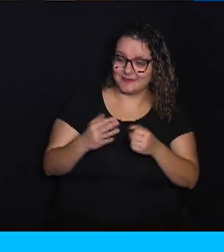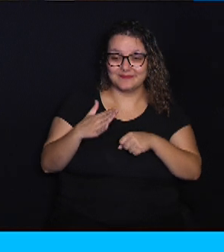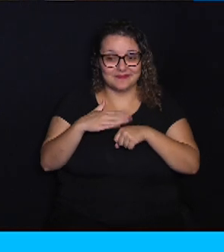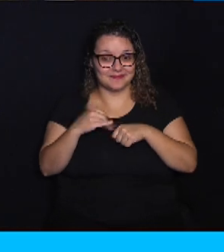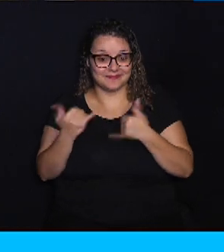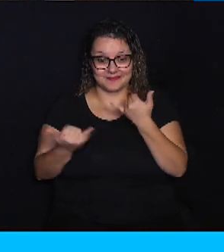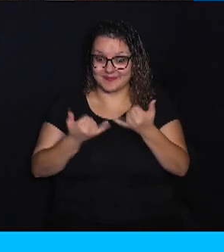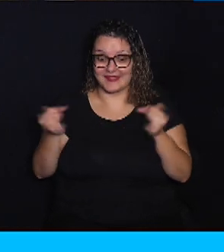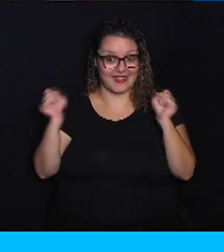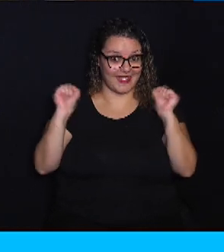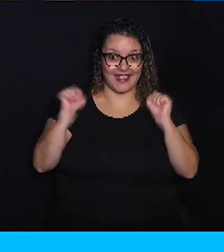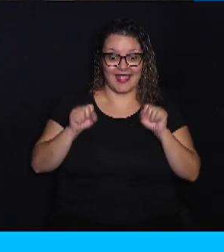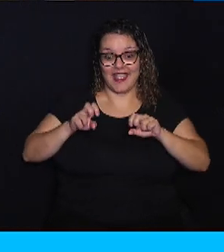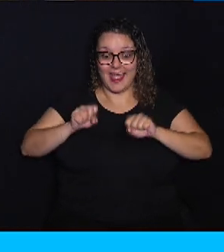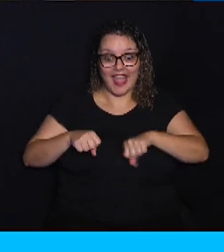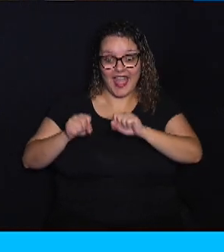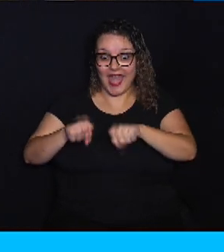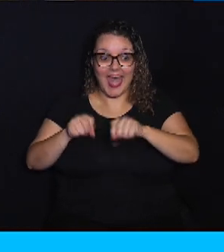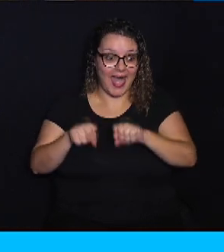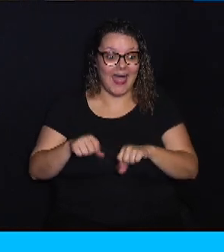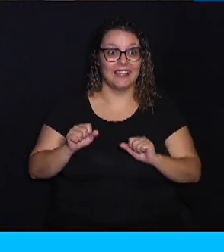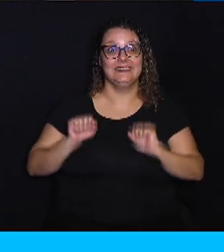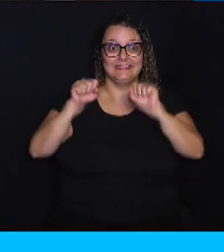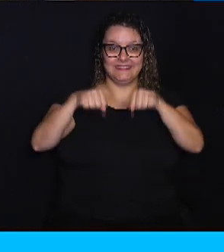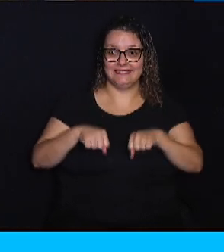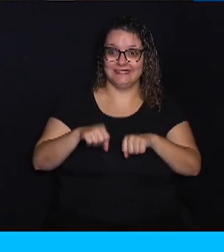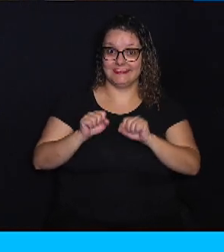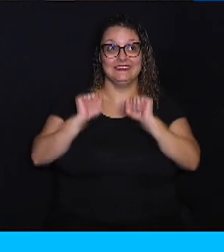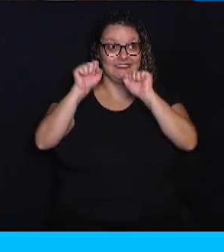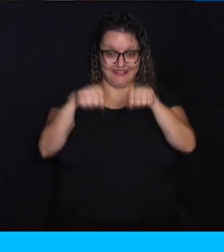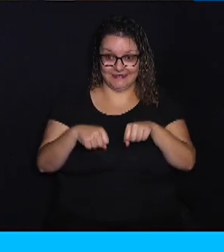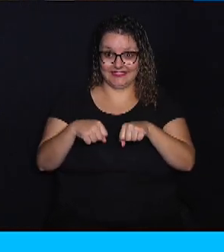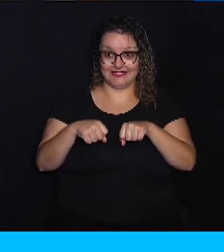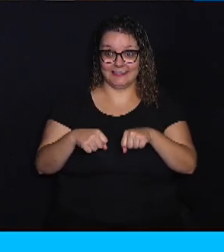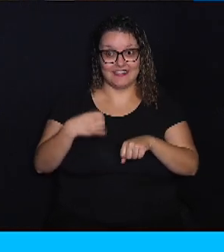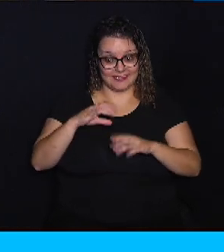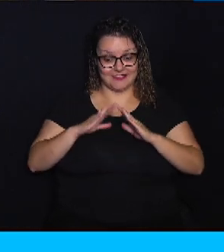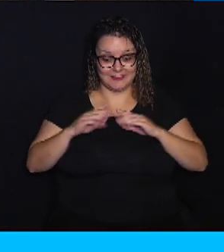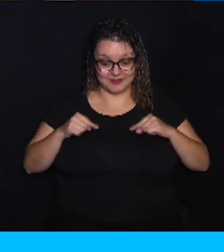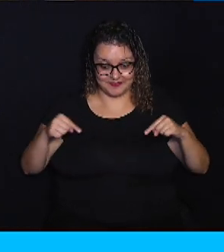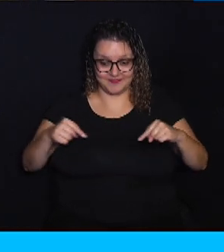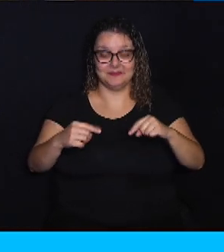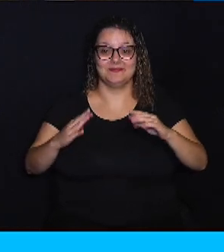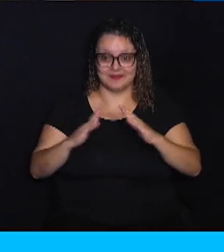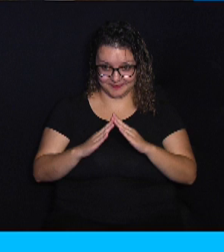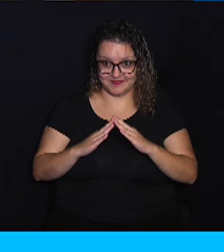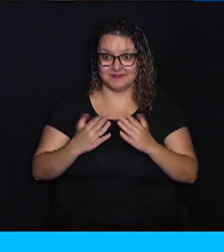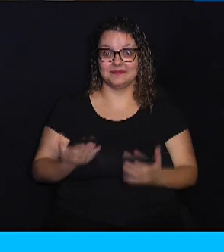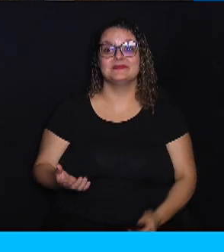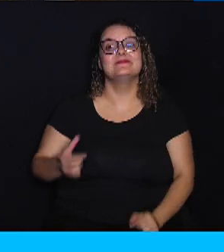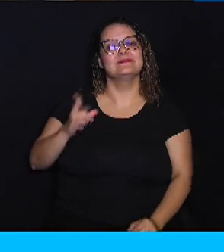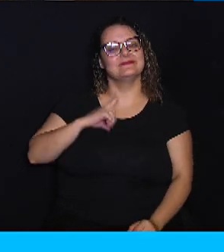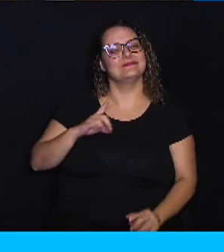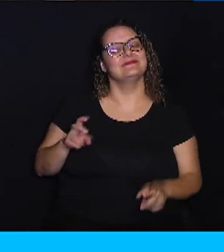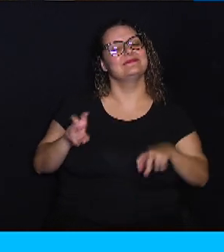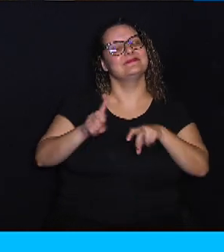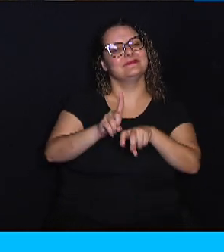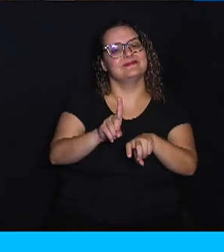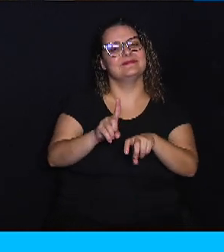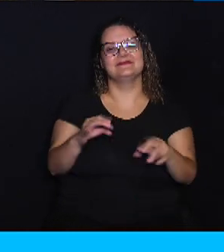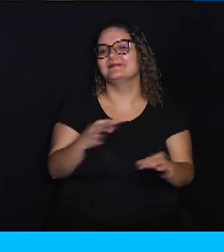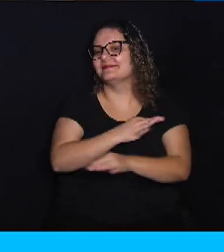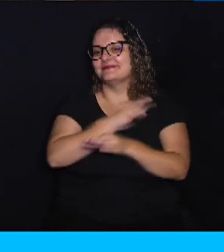brincalhão. Adora correr e pular. Se você tem uma casa com quintal, você pode ser o companheiro perfeito para o